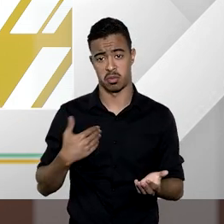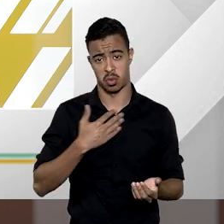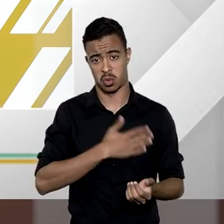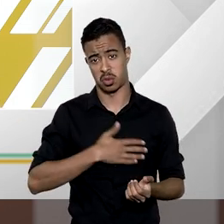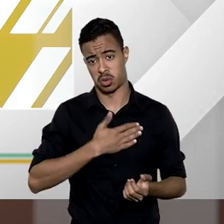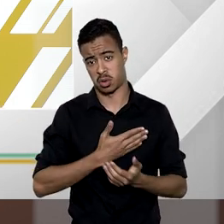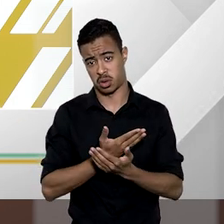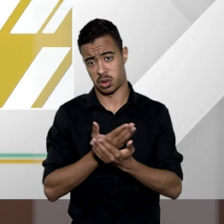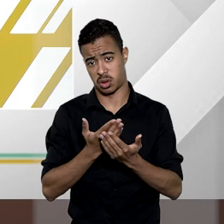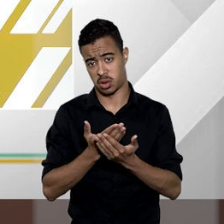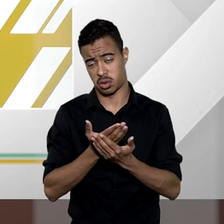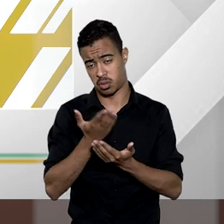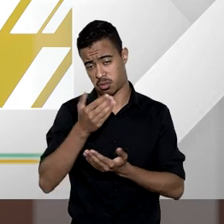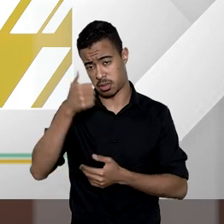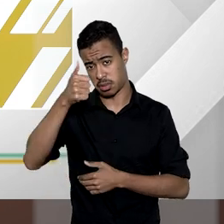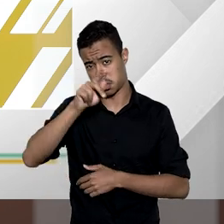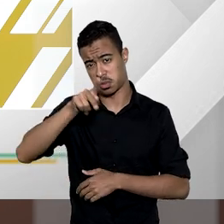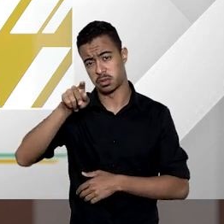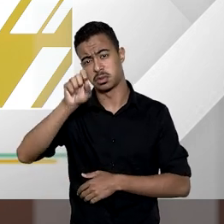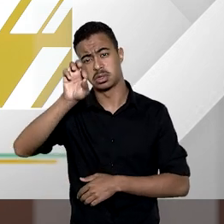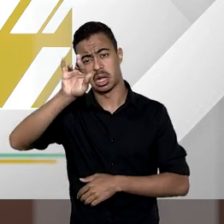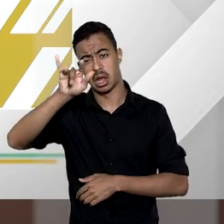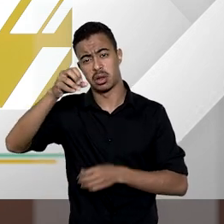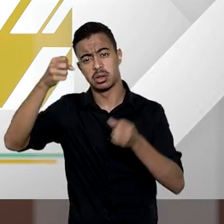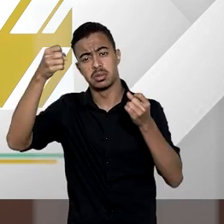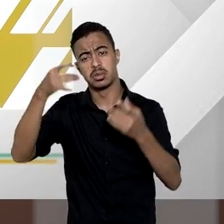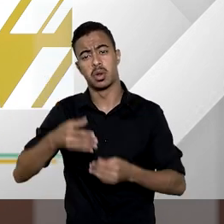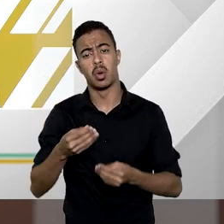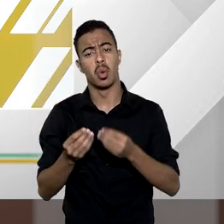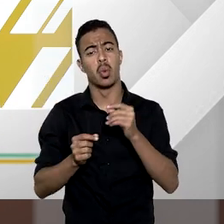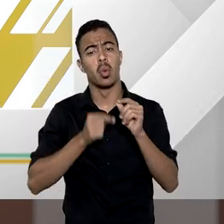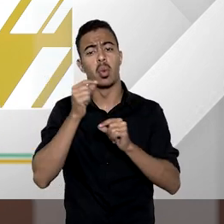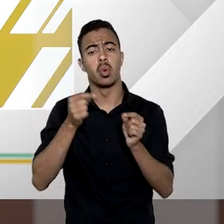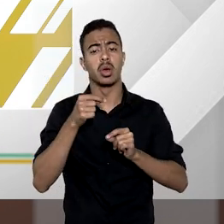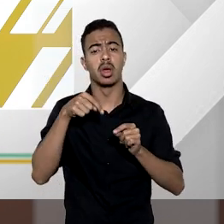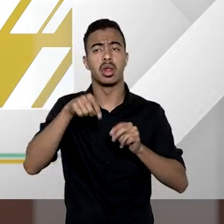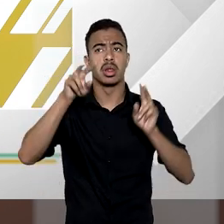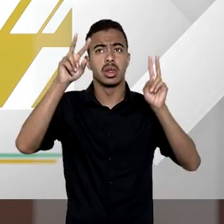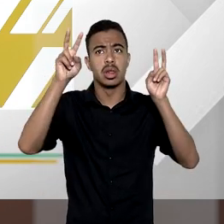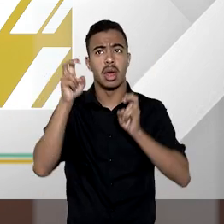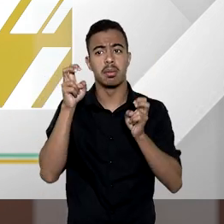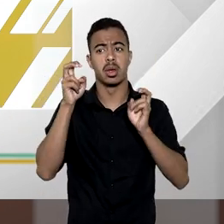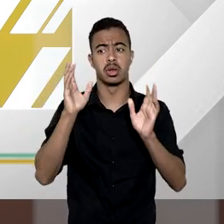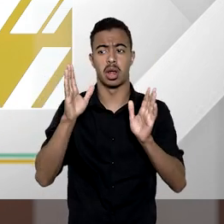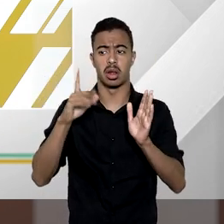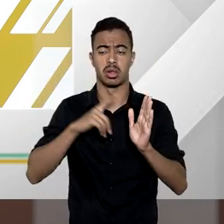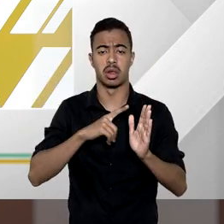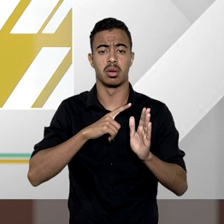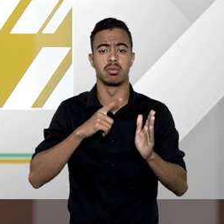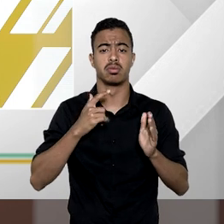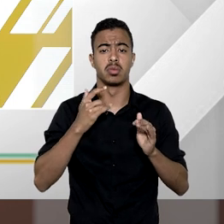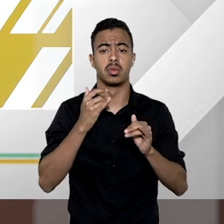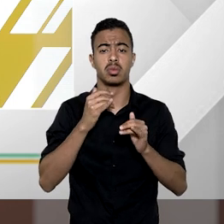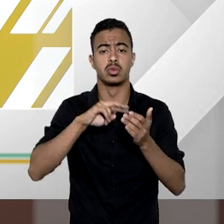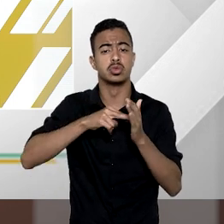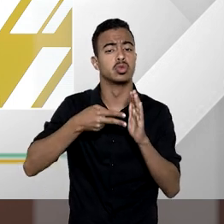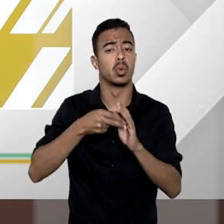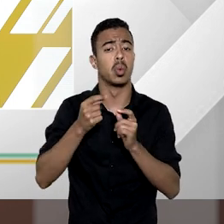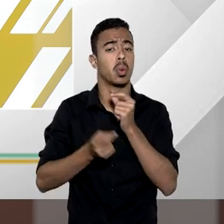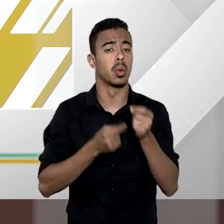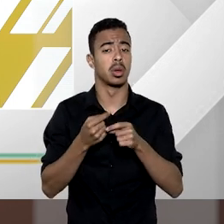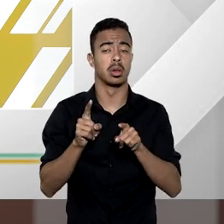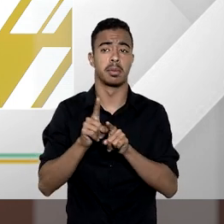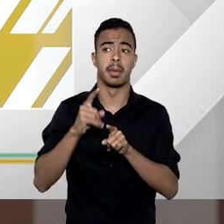eu gostaria que o senhor primeiro professor Sérgio pontuasse para a gente o que esse entendimento consolidado expressa e qual a